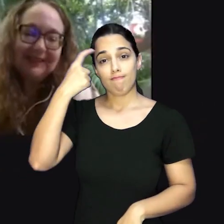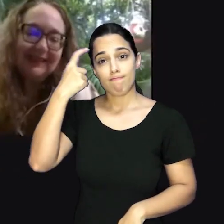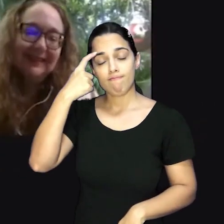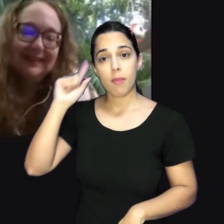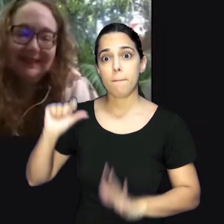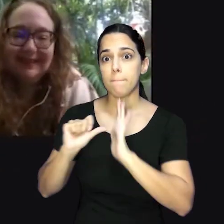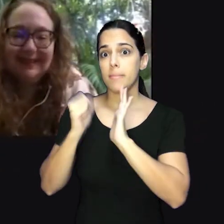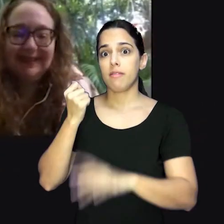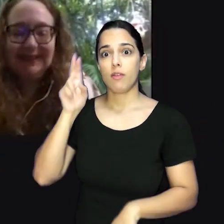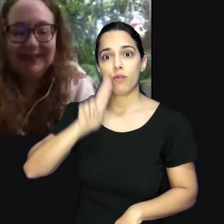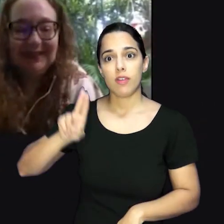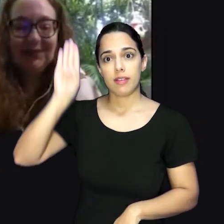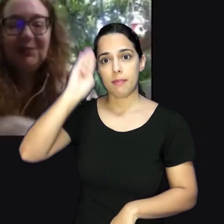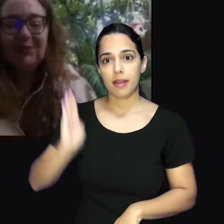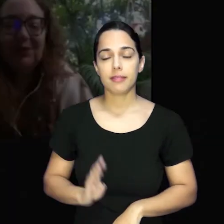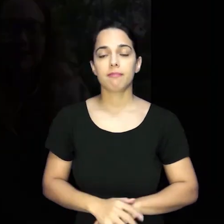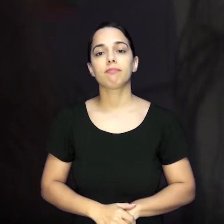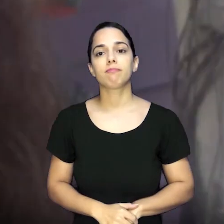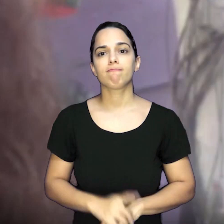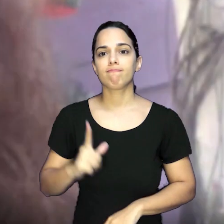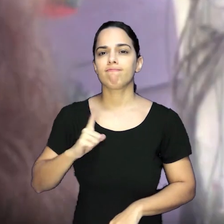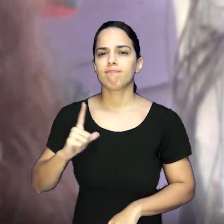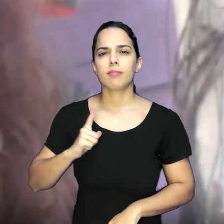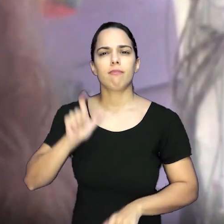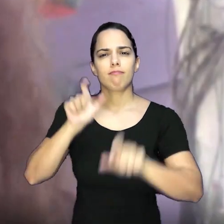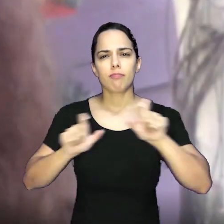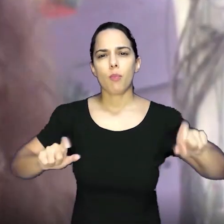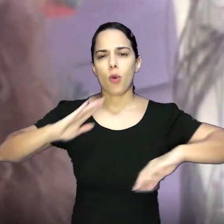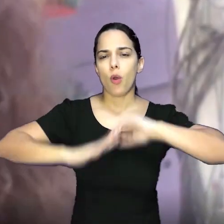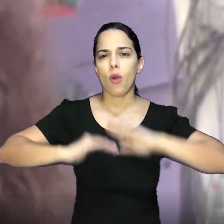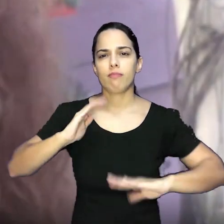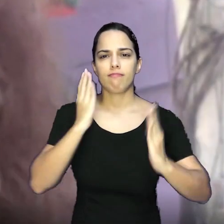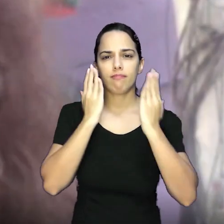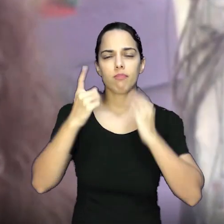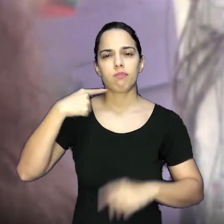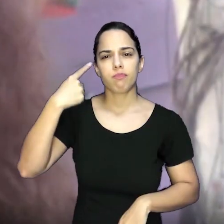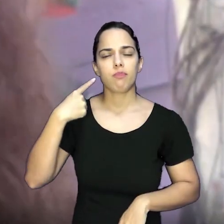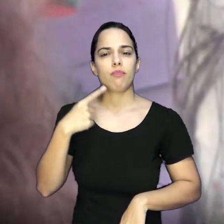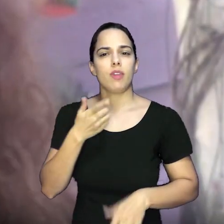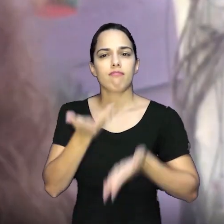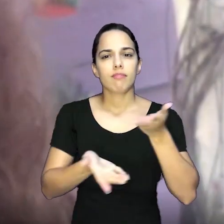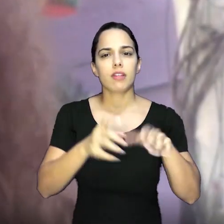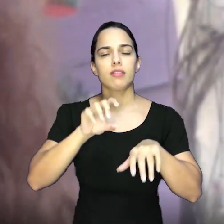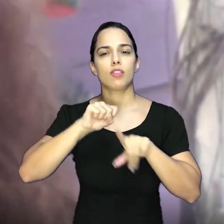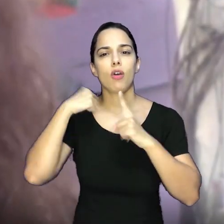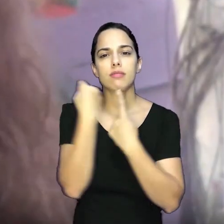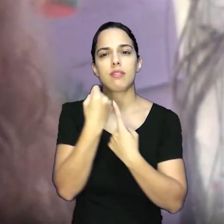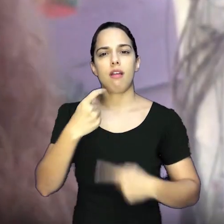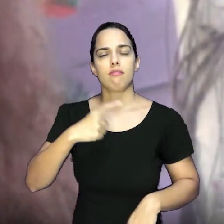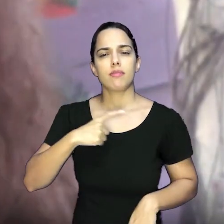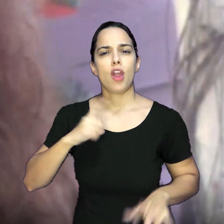iniciativa inédita nas universidades brasileiras. Nós vamos ter psicólogos, psiquiatras, advogados, assistentes sociais.